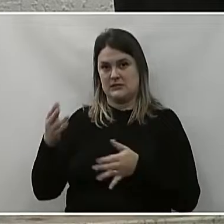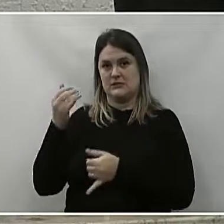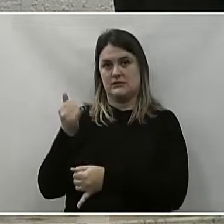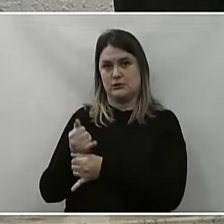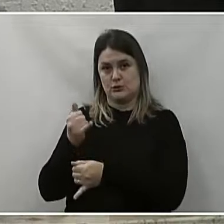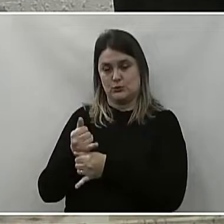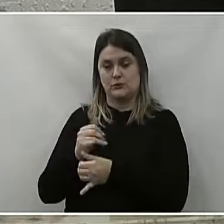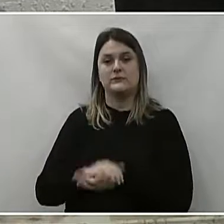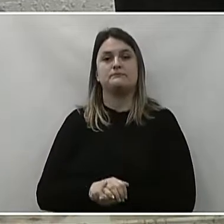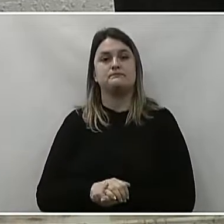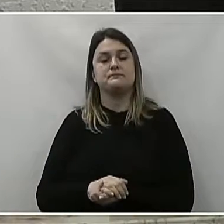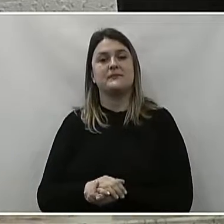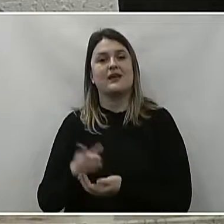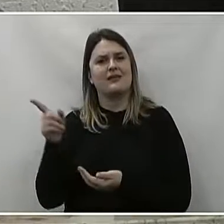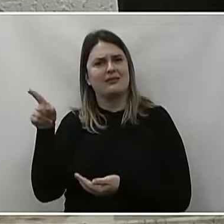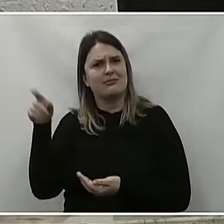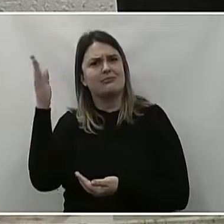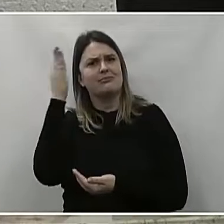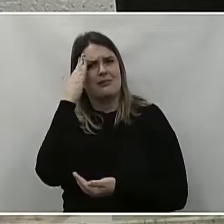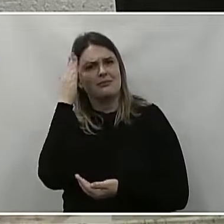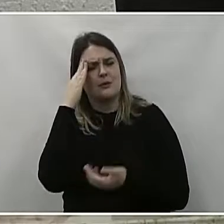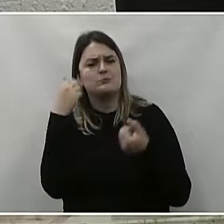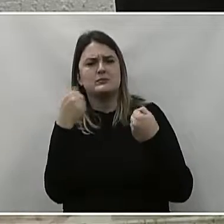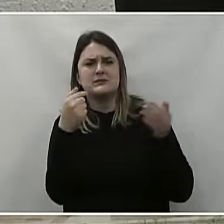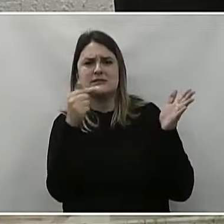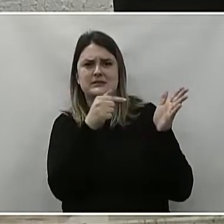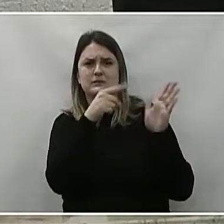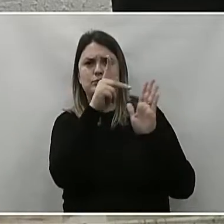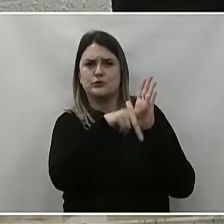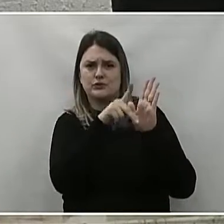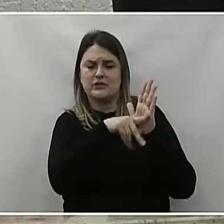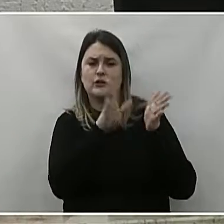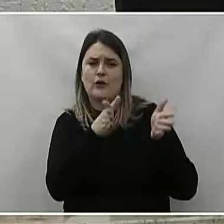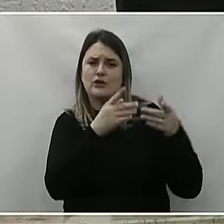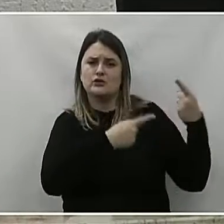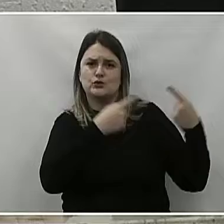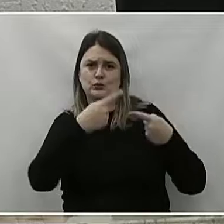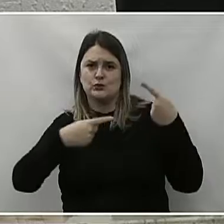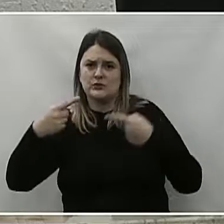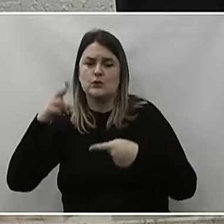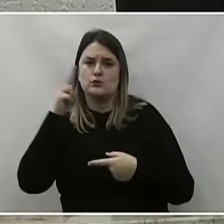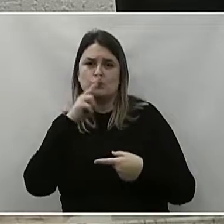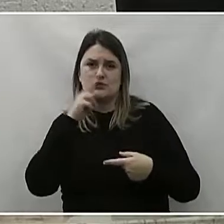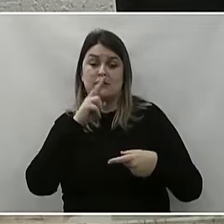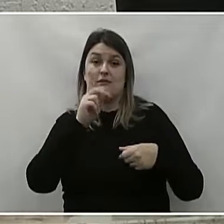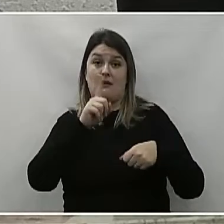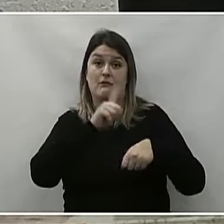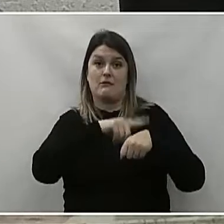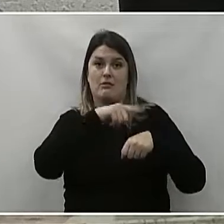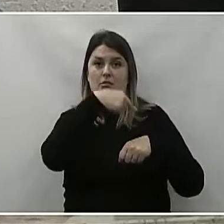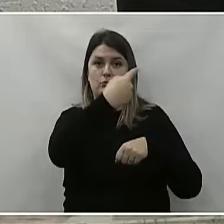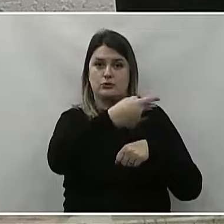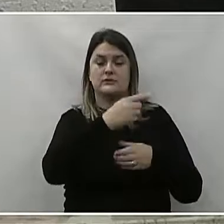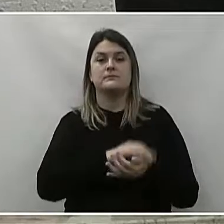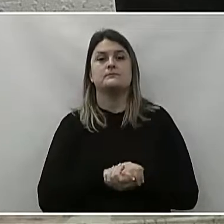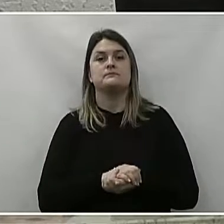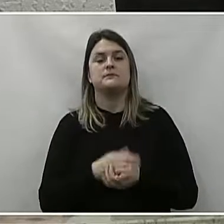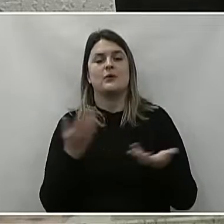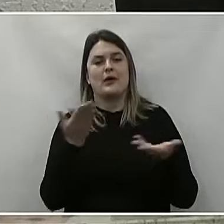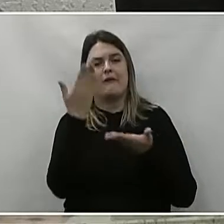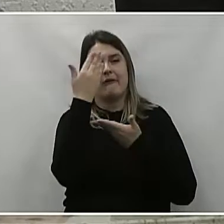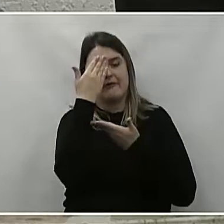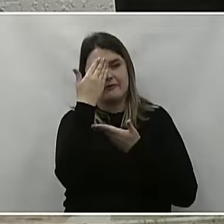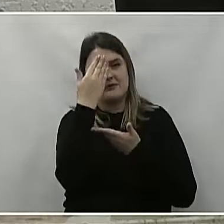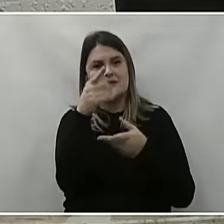diretora, por entender a necessidade desse projeto e colocá-lo nessa reunião extraordinária. Dessa forma,